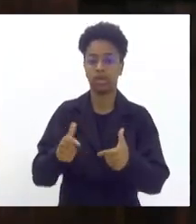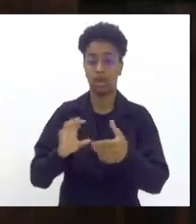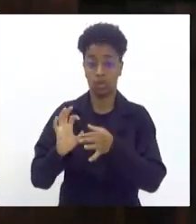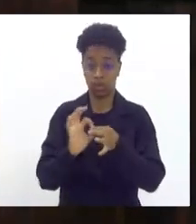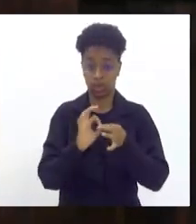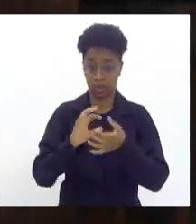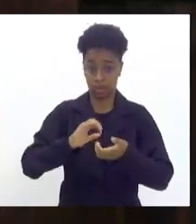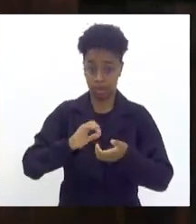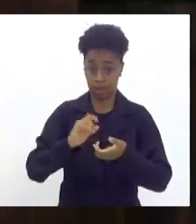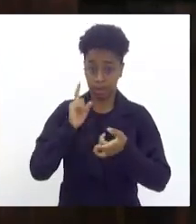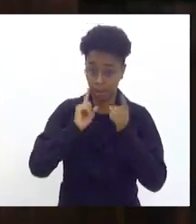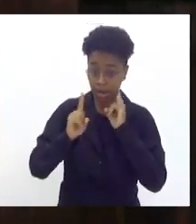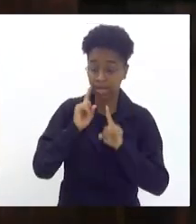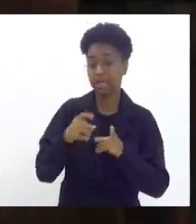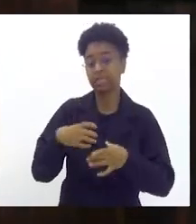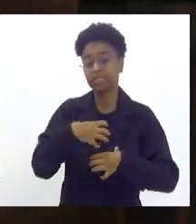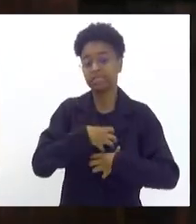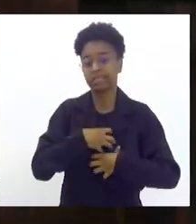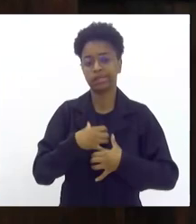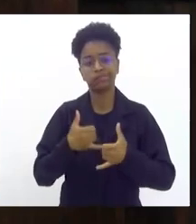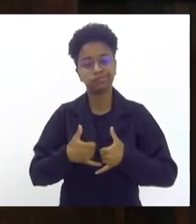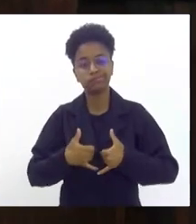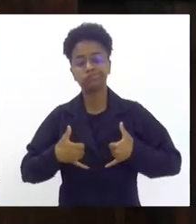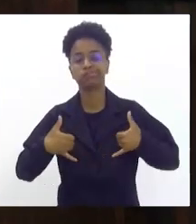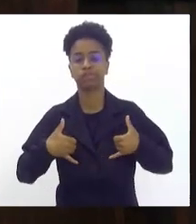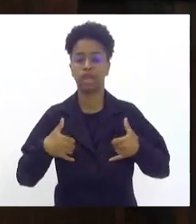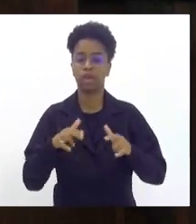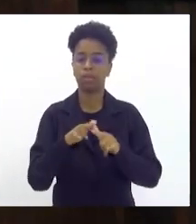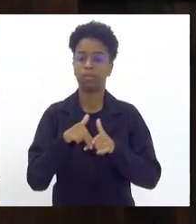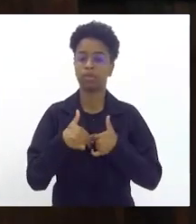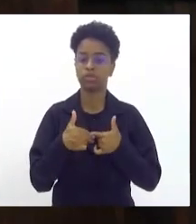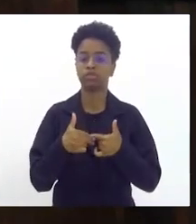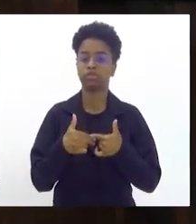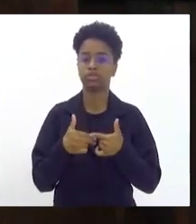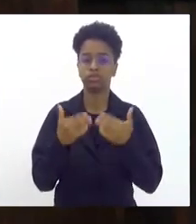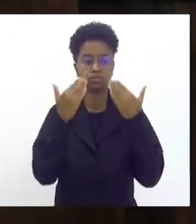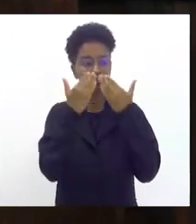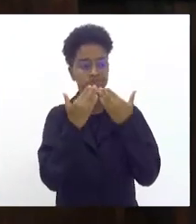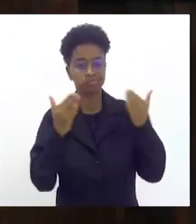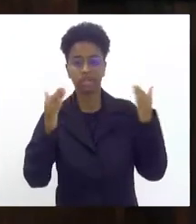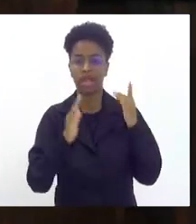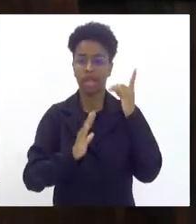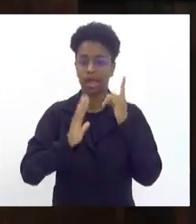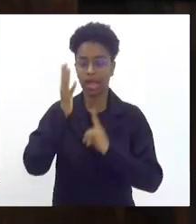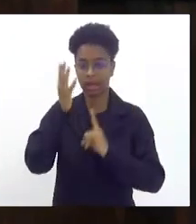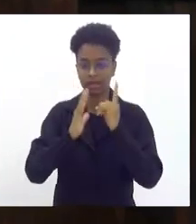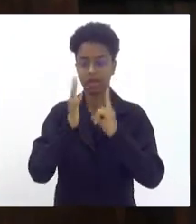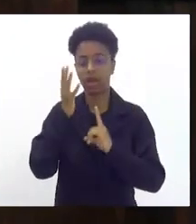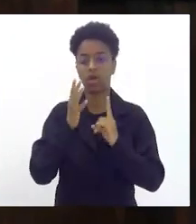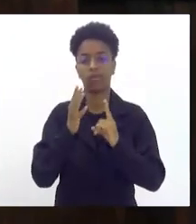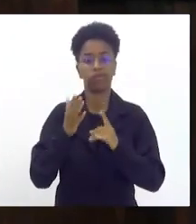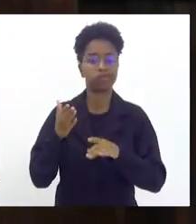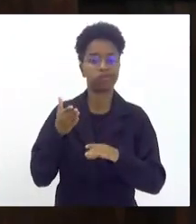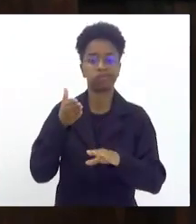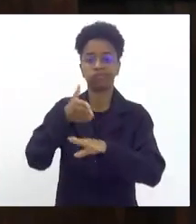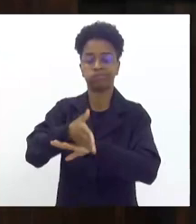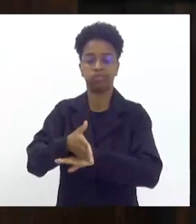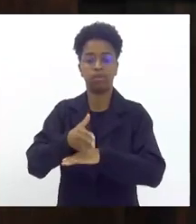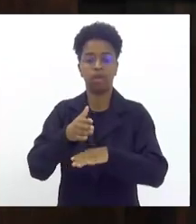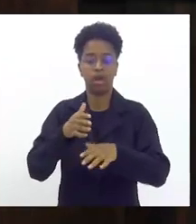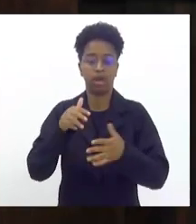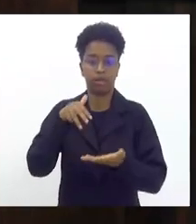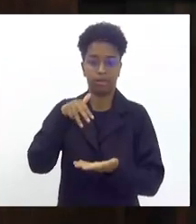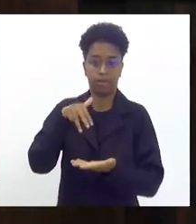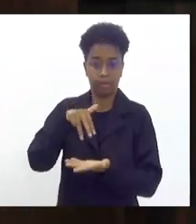ela se sente honrada de estar estreando no próximo carnaval, na Marquês de Sapucaí, mas a gente